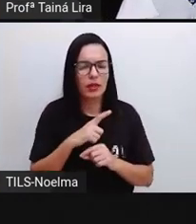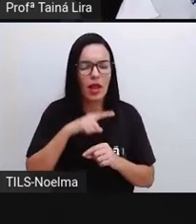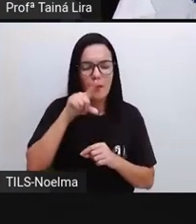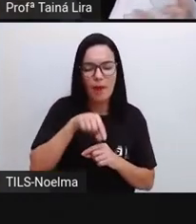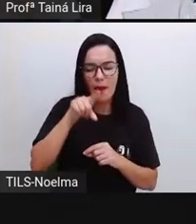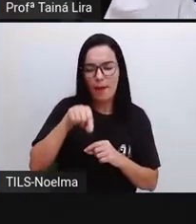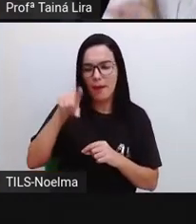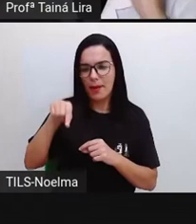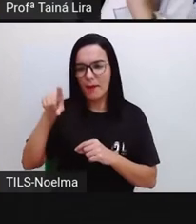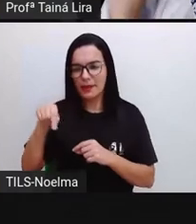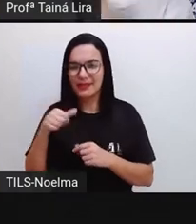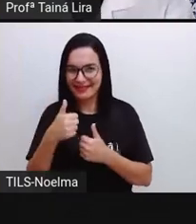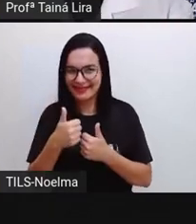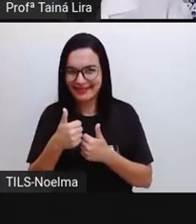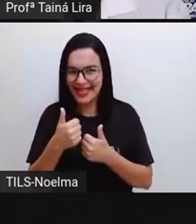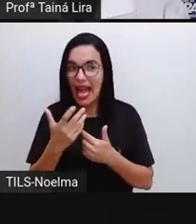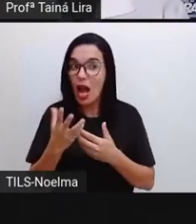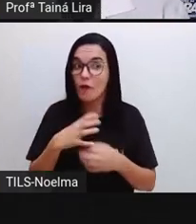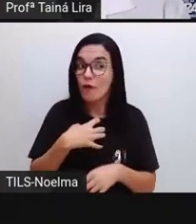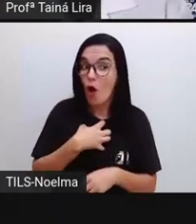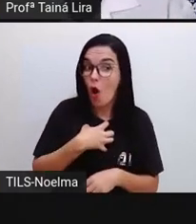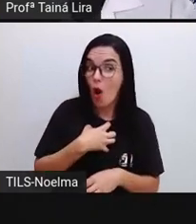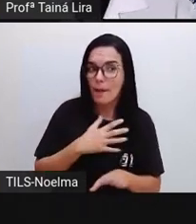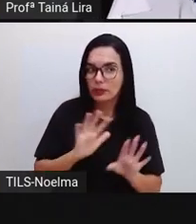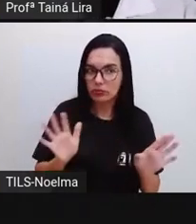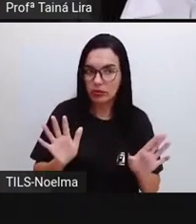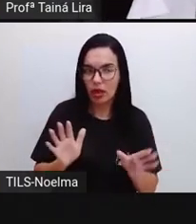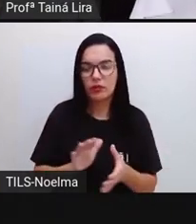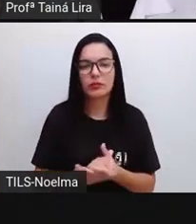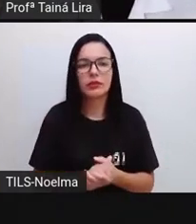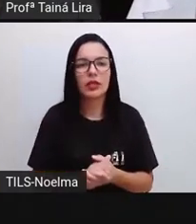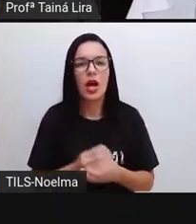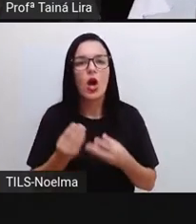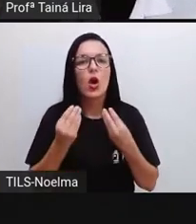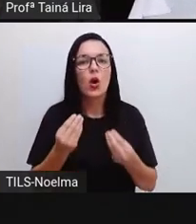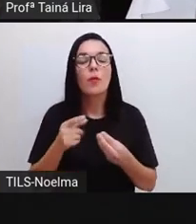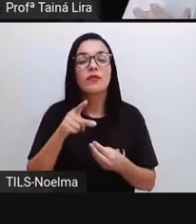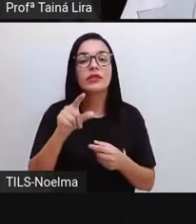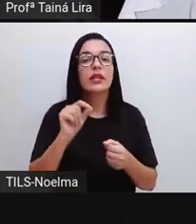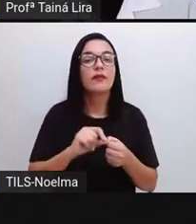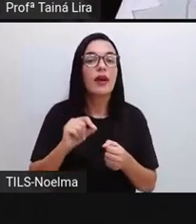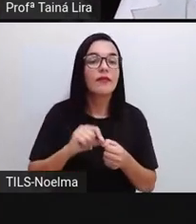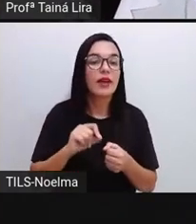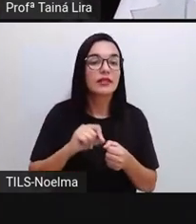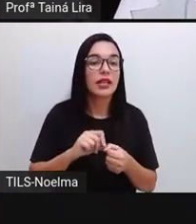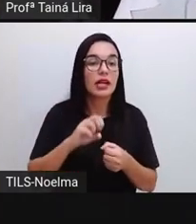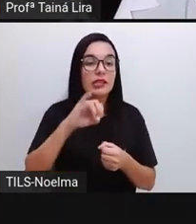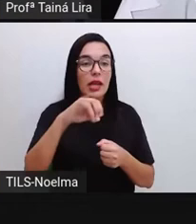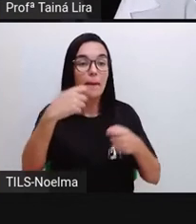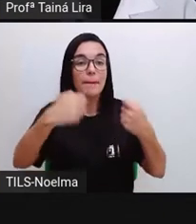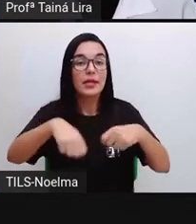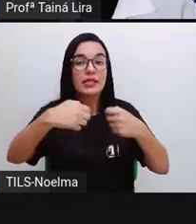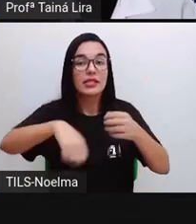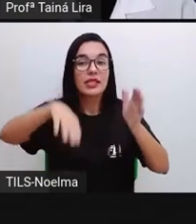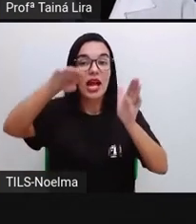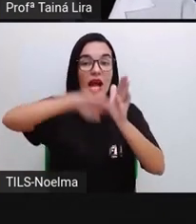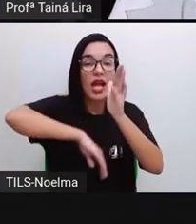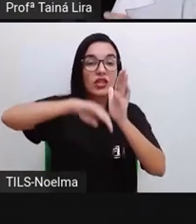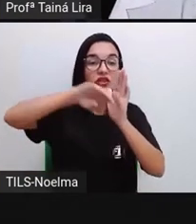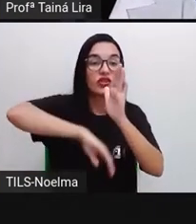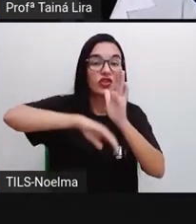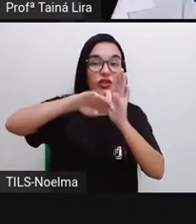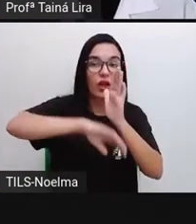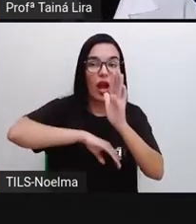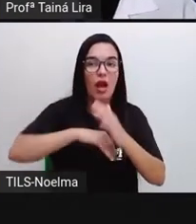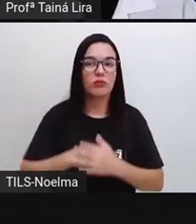tracinho. Essa é uma estratégia. Como é que você faria, segundo Ana, aí na sua casa ou na sua escola? Qual